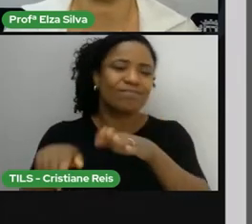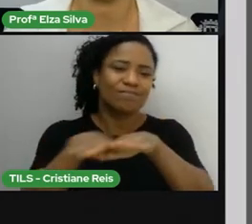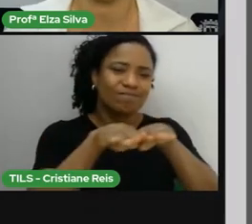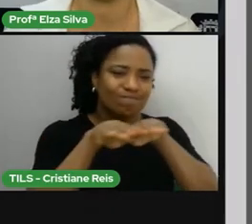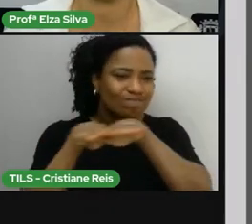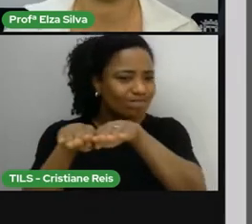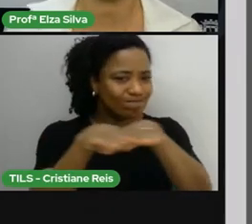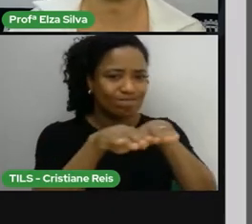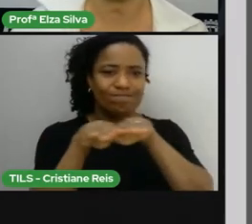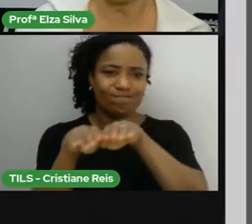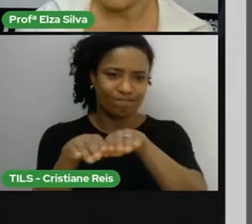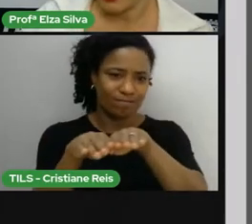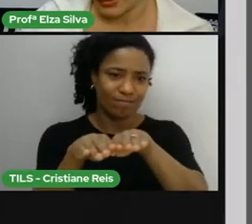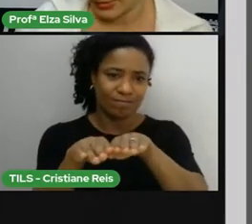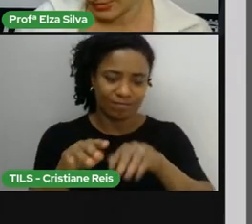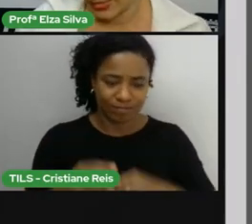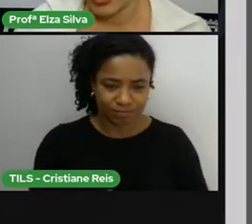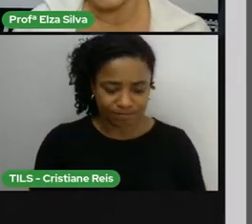diferenças.